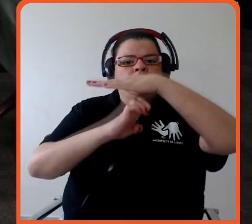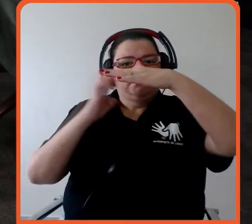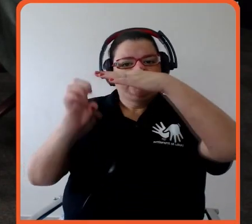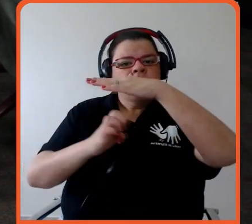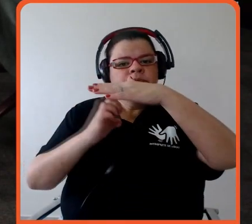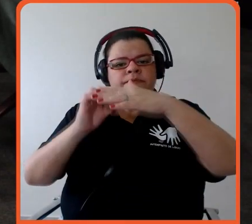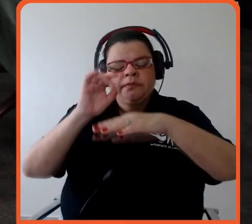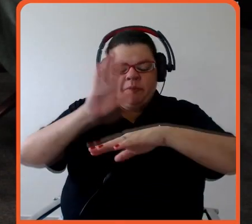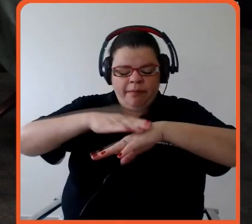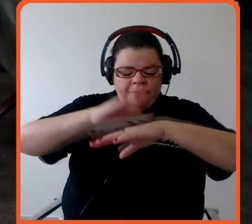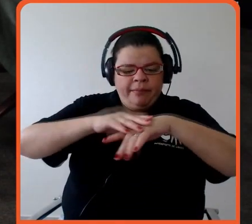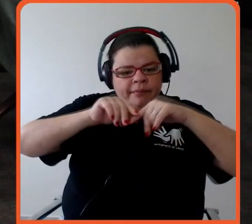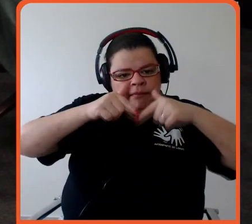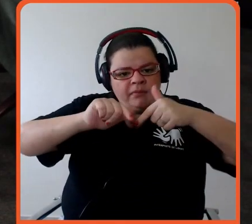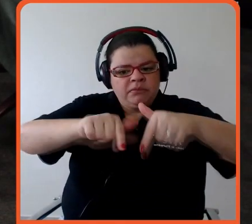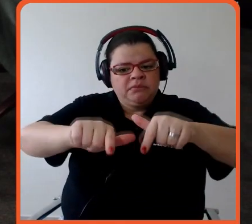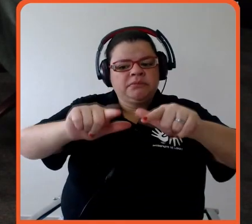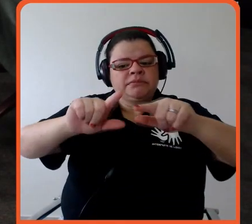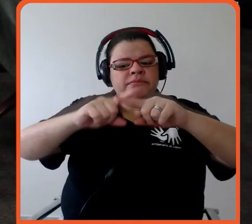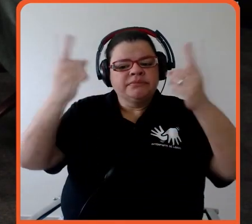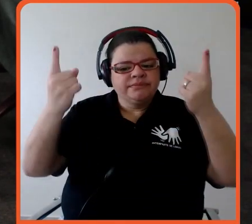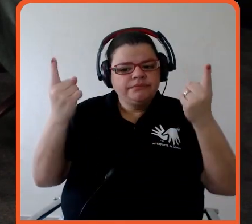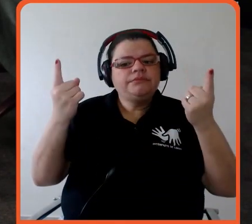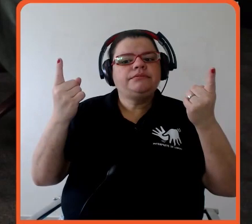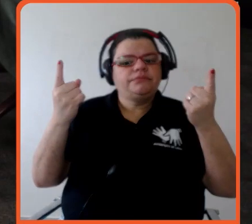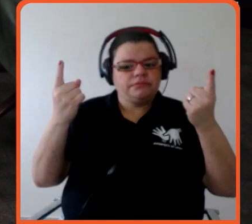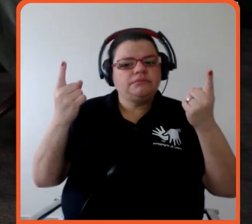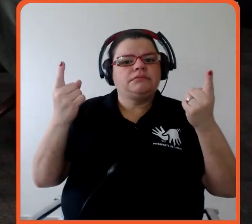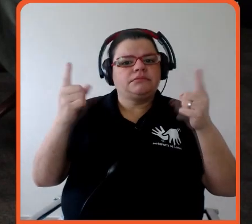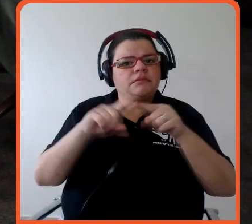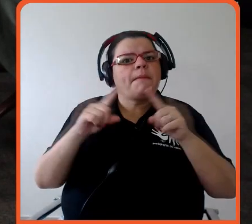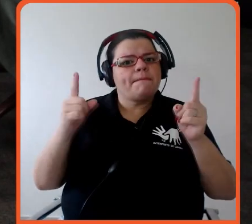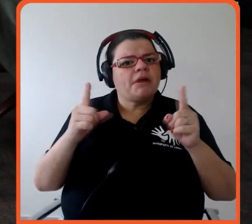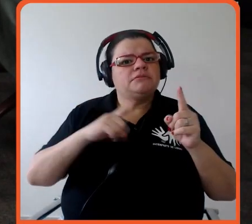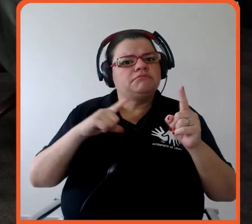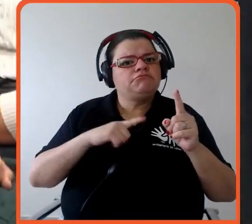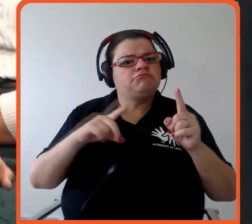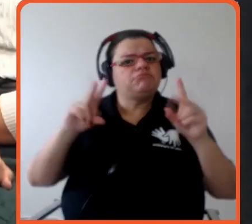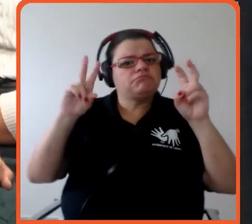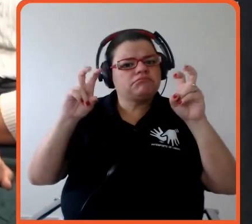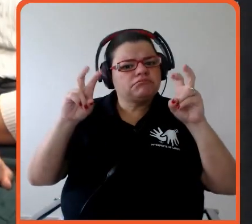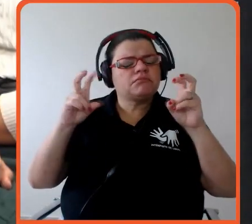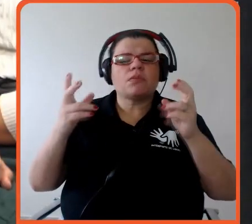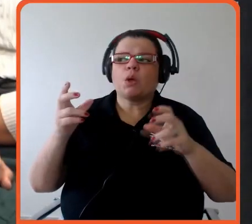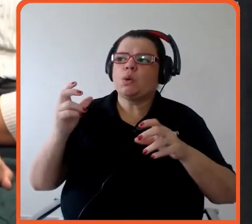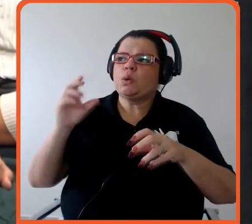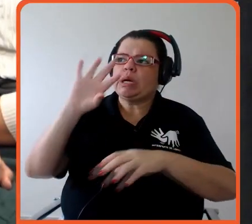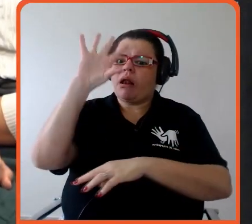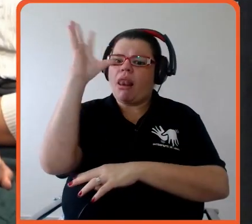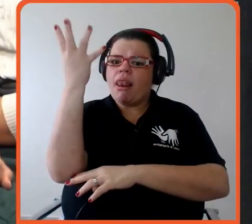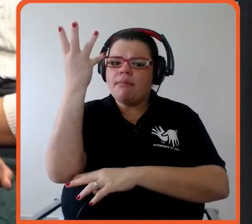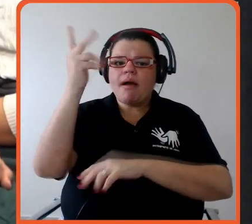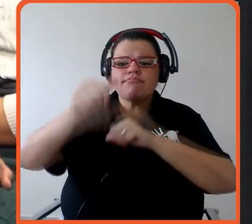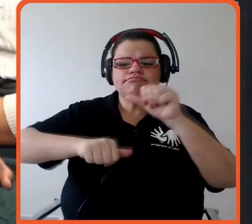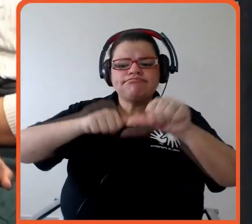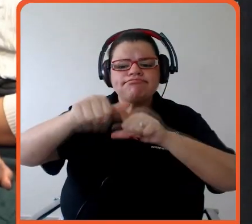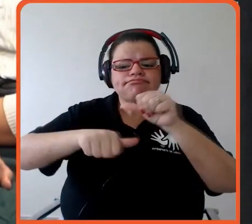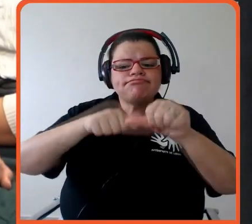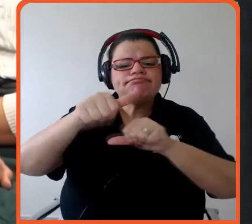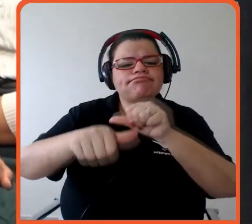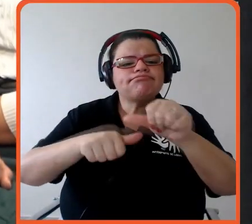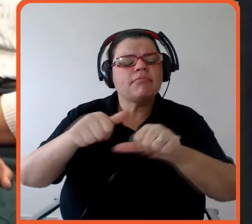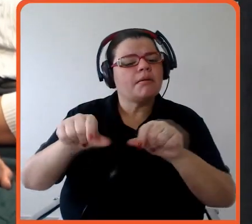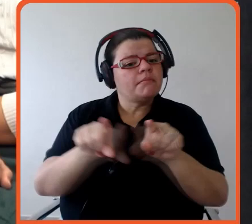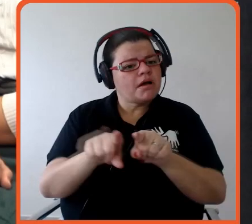com relação a temas mais amplos, como, por exemplo, mudança do clima e que vocês também venham à frente, como